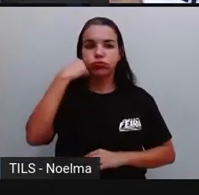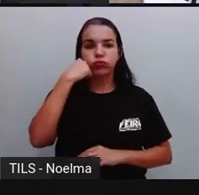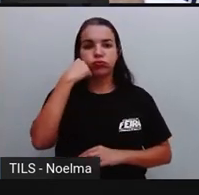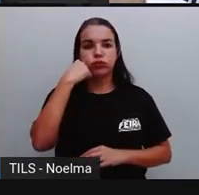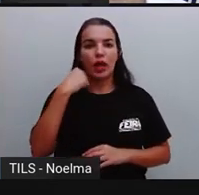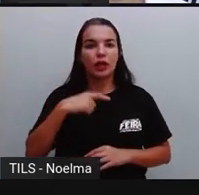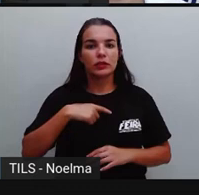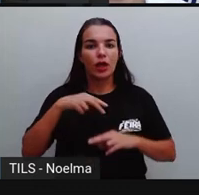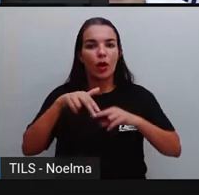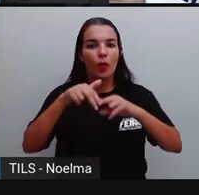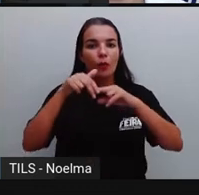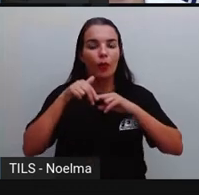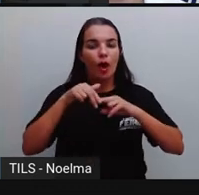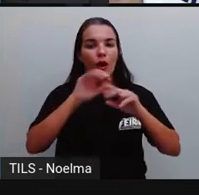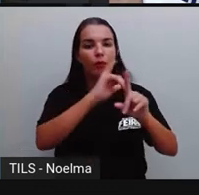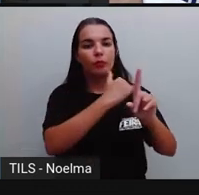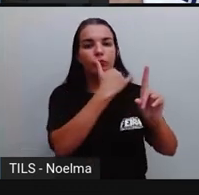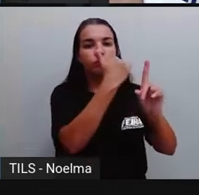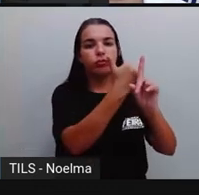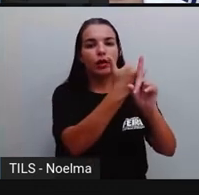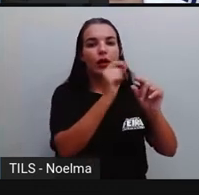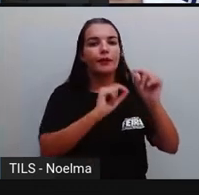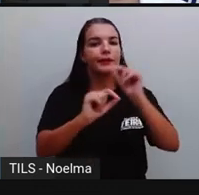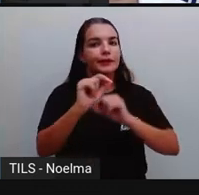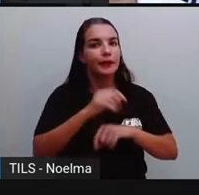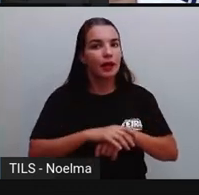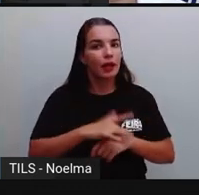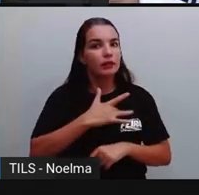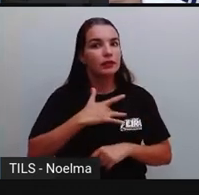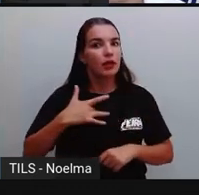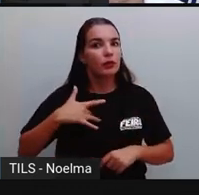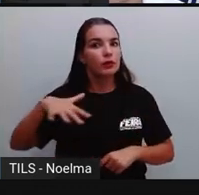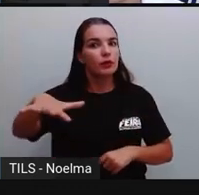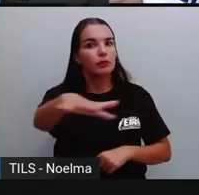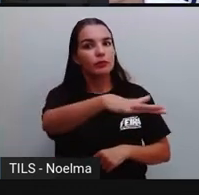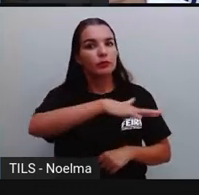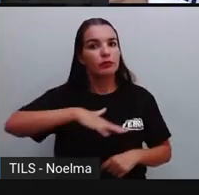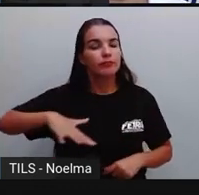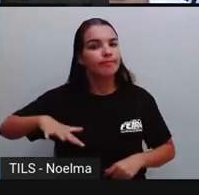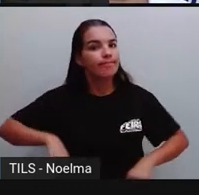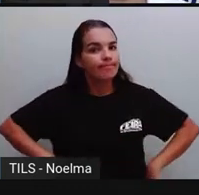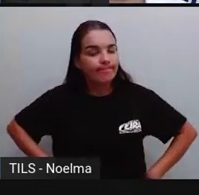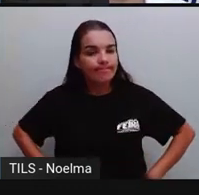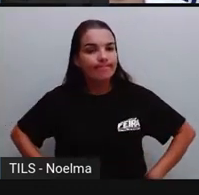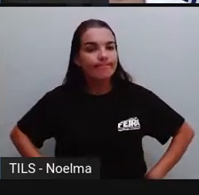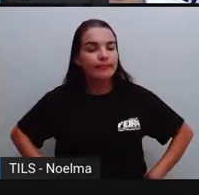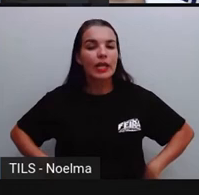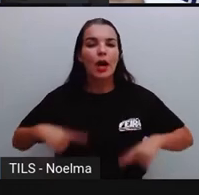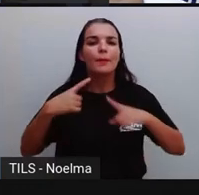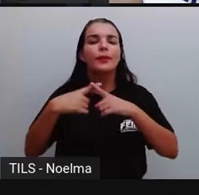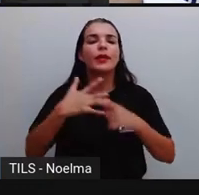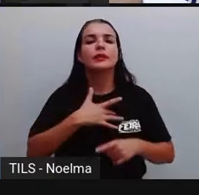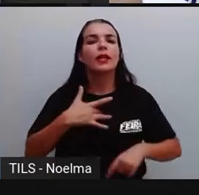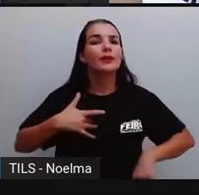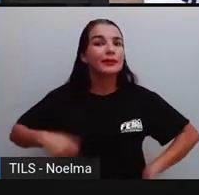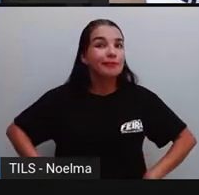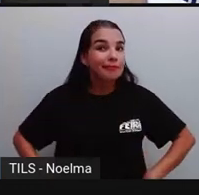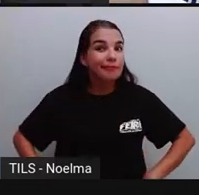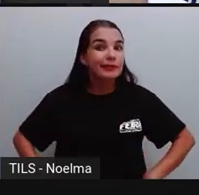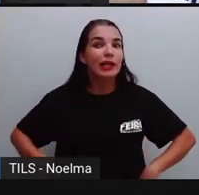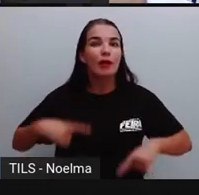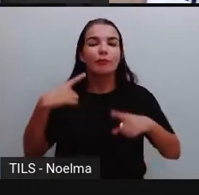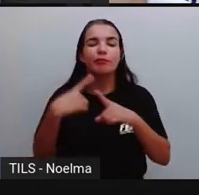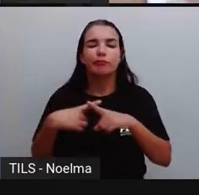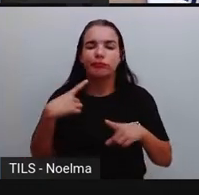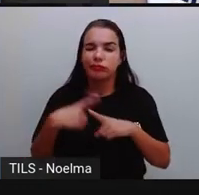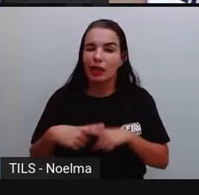tá? E que esse problema aí do bullying é considerado já um problema de saúde pública. Mas por que de saúde, pró? Porque a gente viu